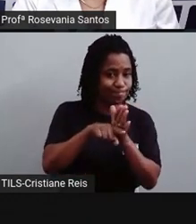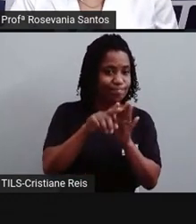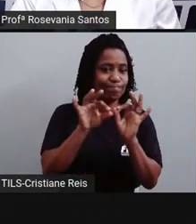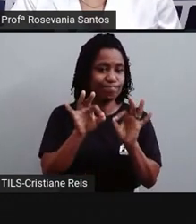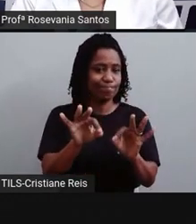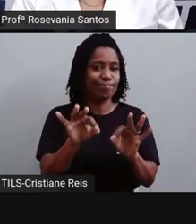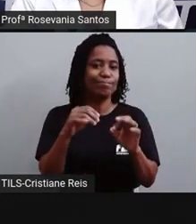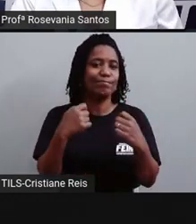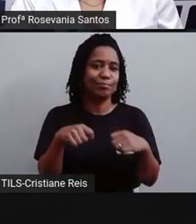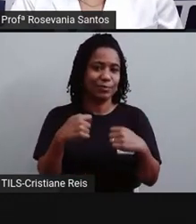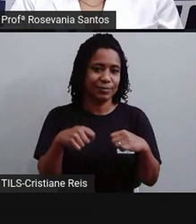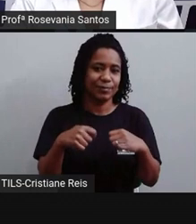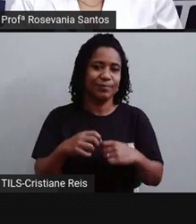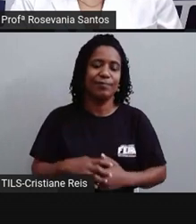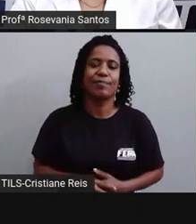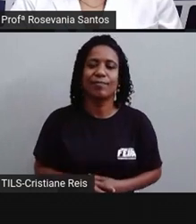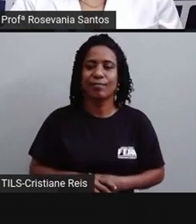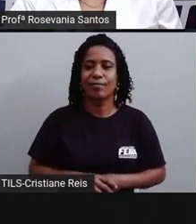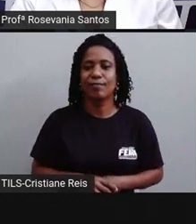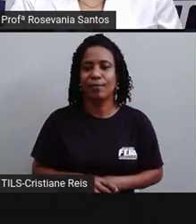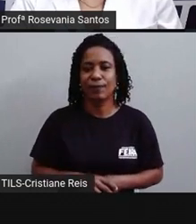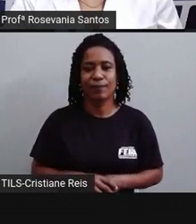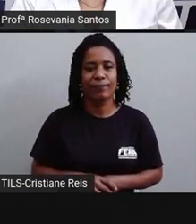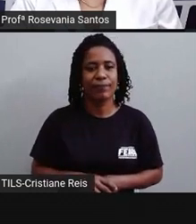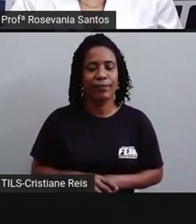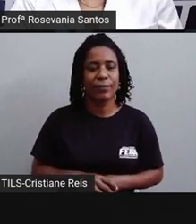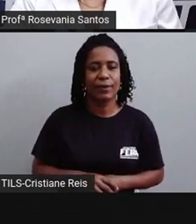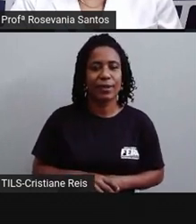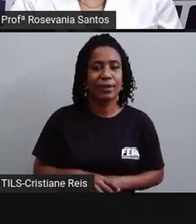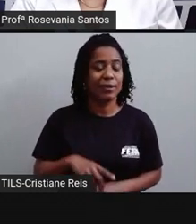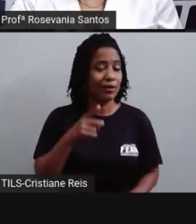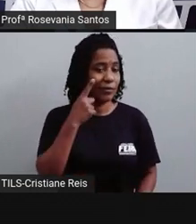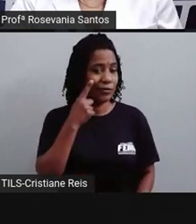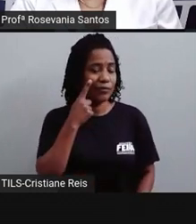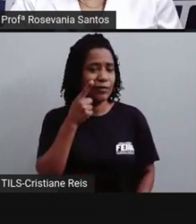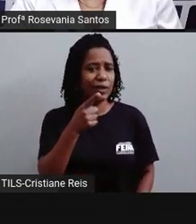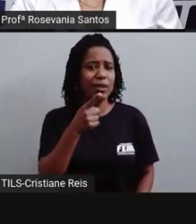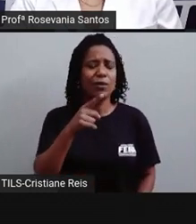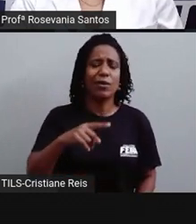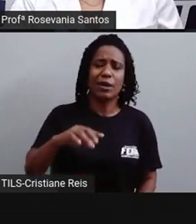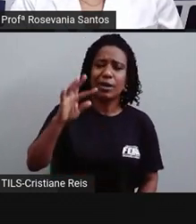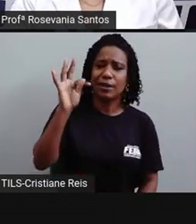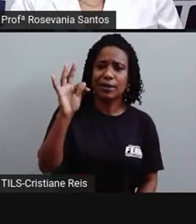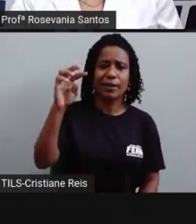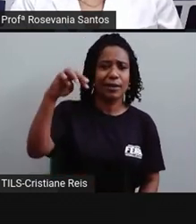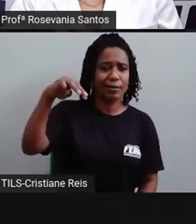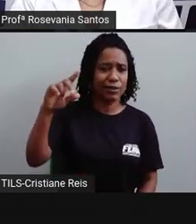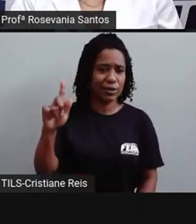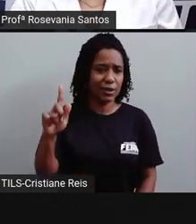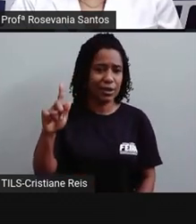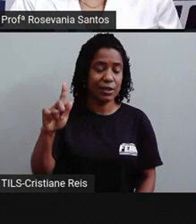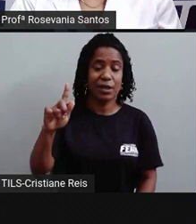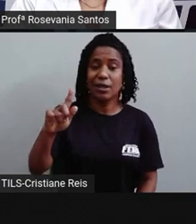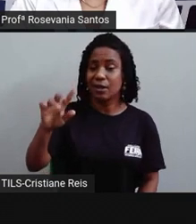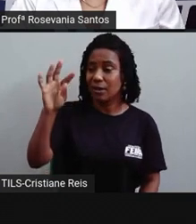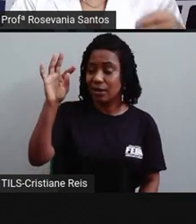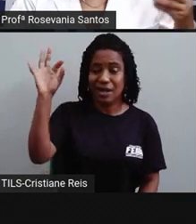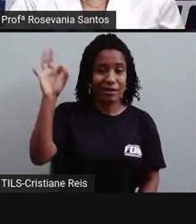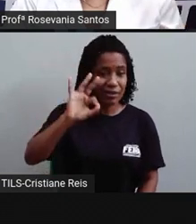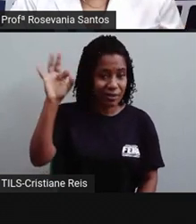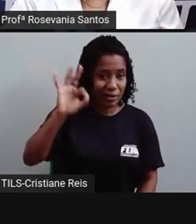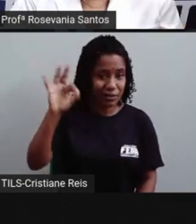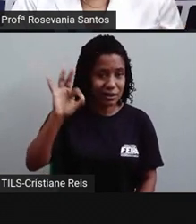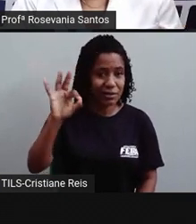Vamos lá. Aí, a gente tem aqui, né, a taxa de mortalidade geral, né? Essa taxa de mortalidade, ela é